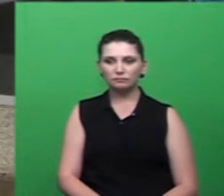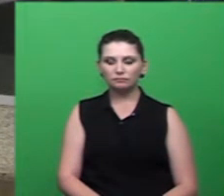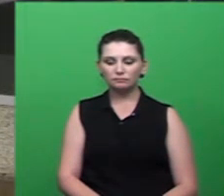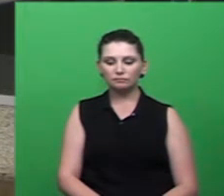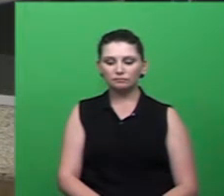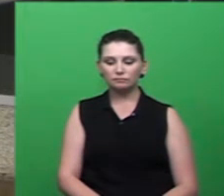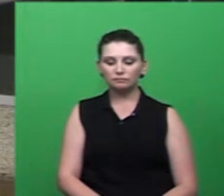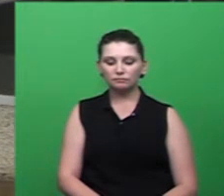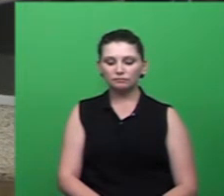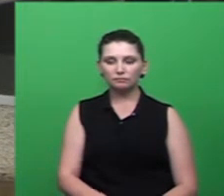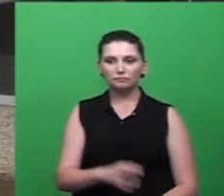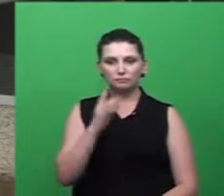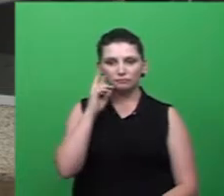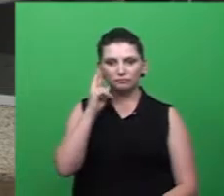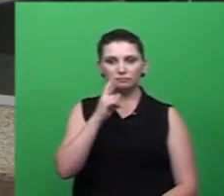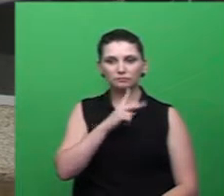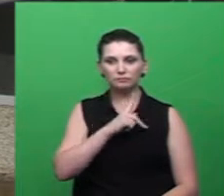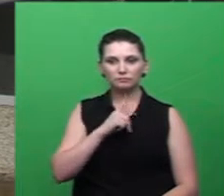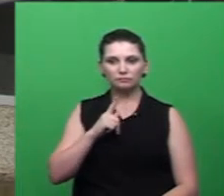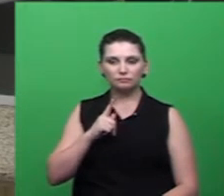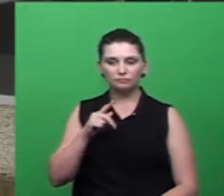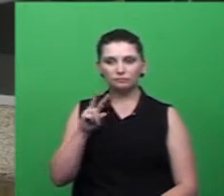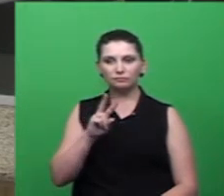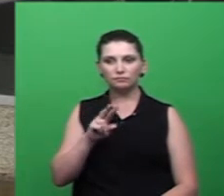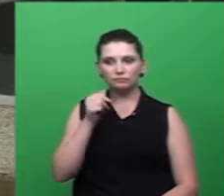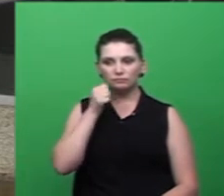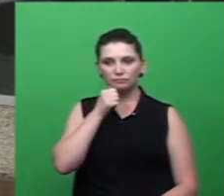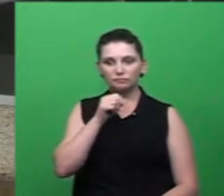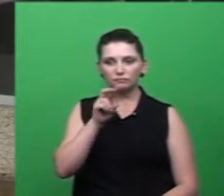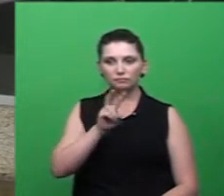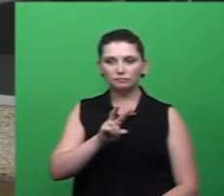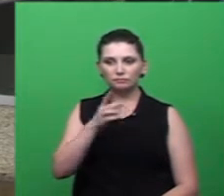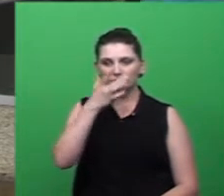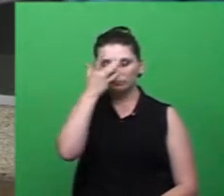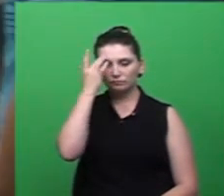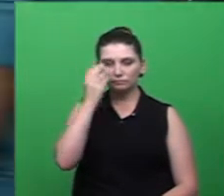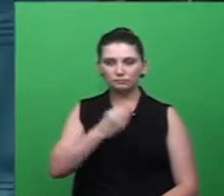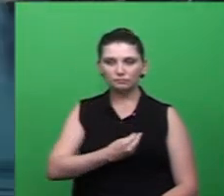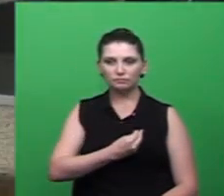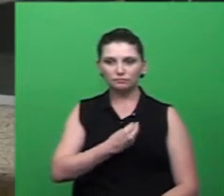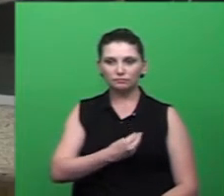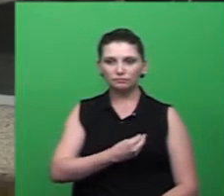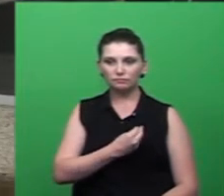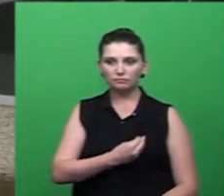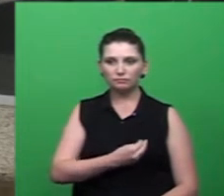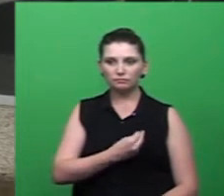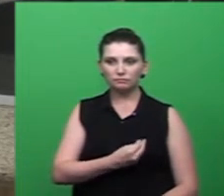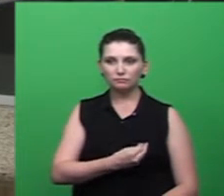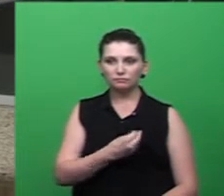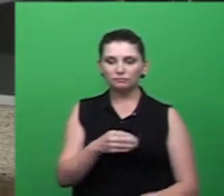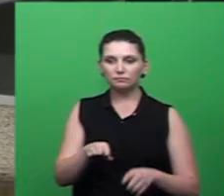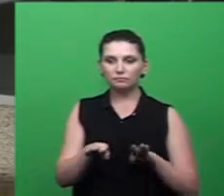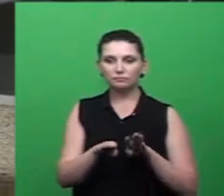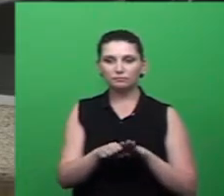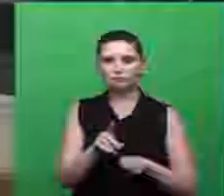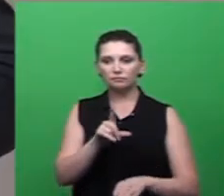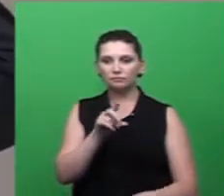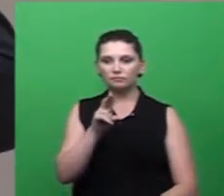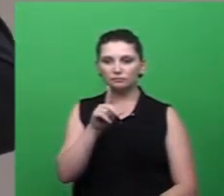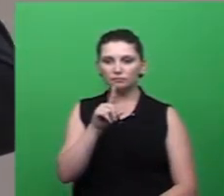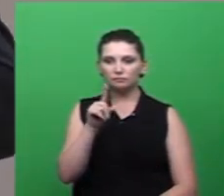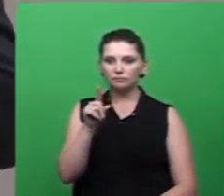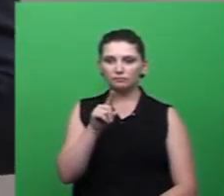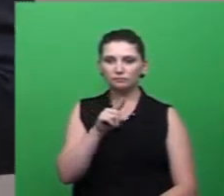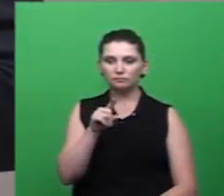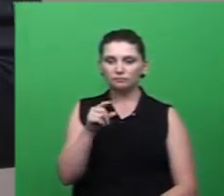Sr. Presidente vereadores e vereadoras ao público presente ao Luiz Fernando o Ricardinho o